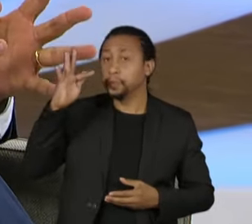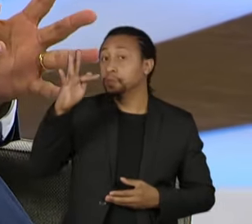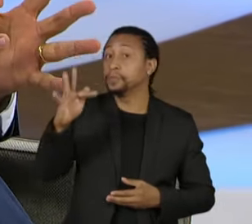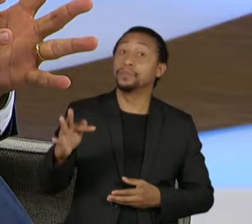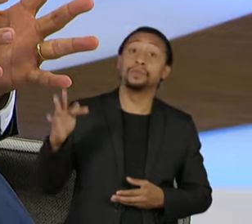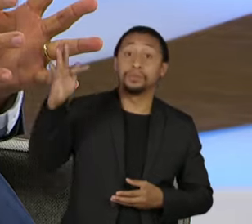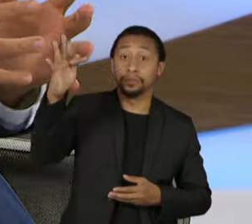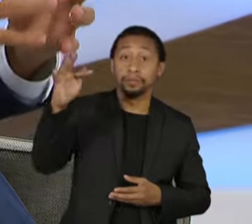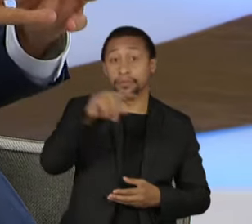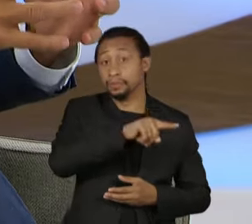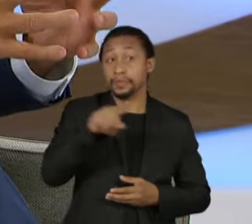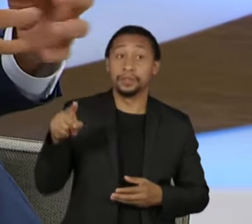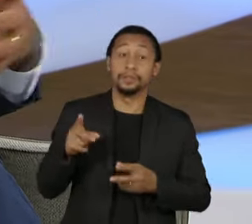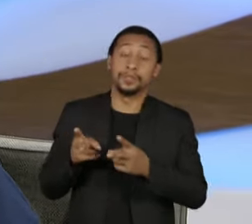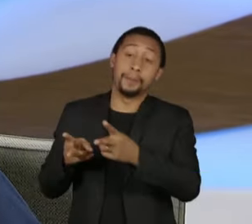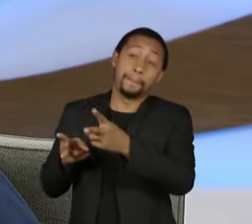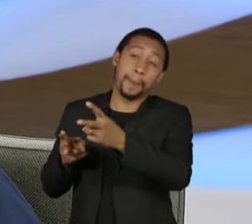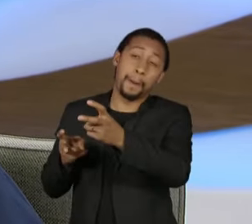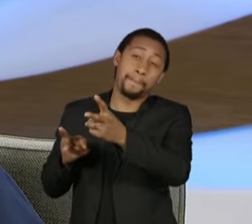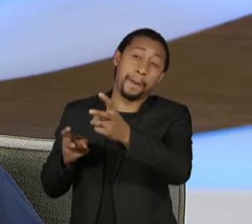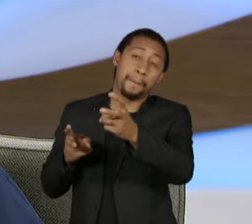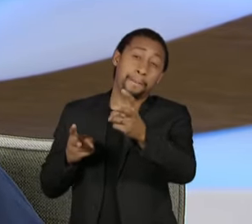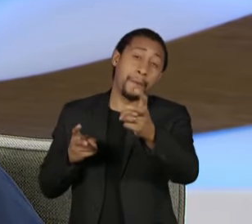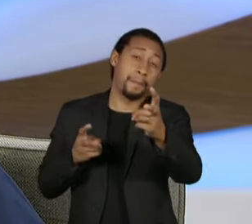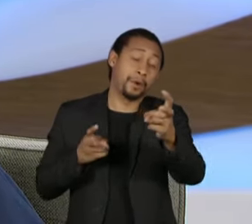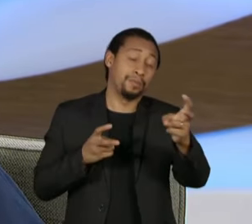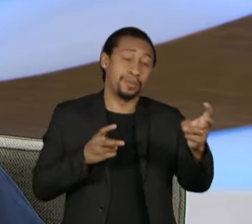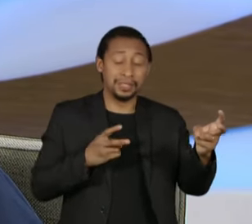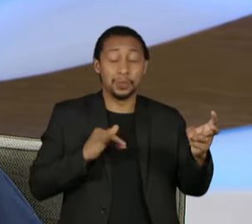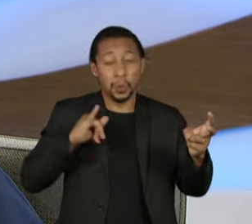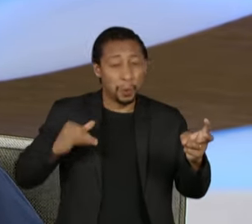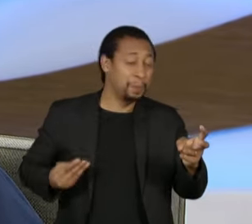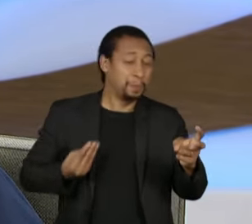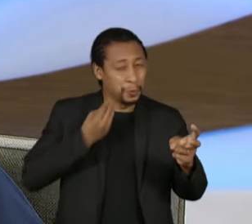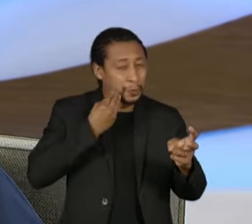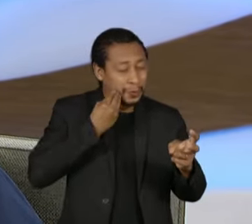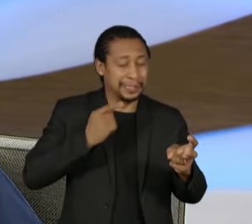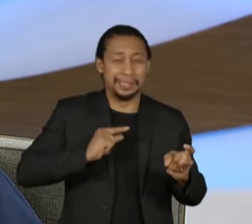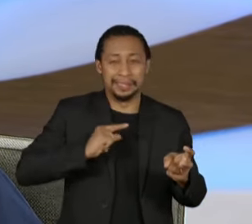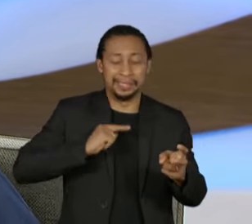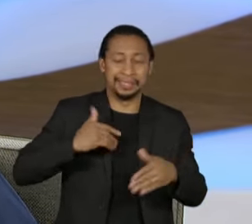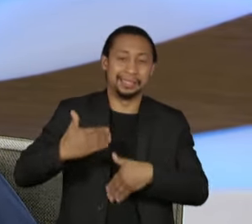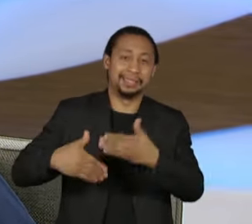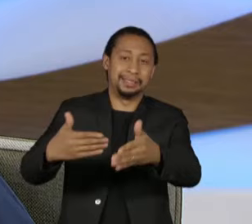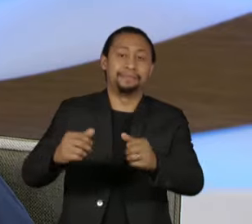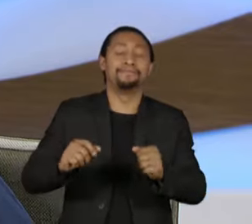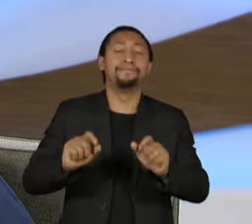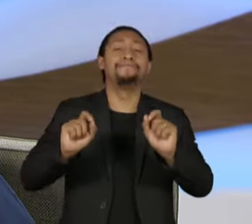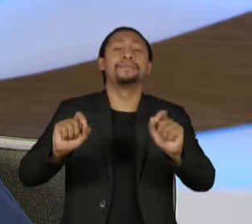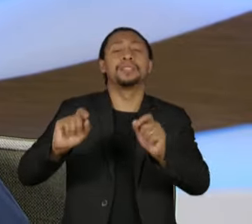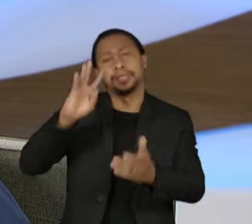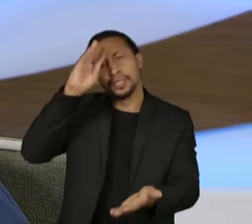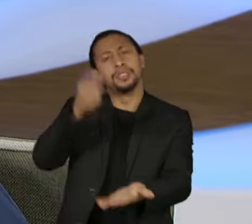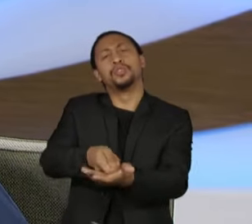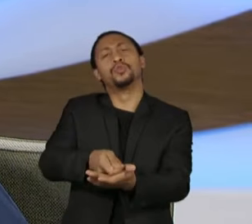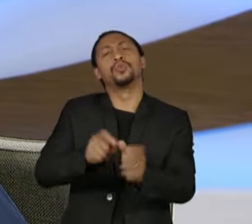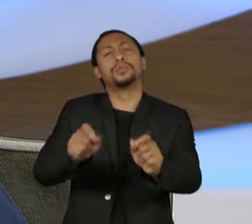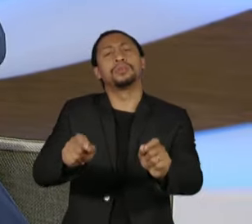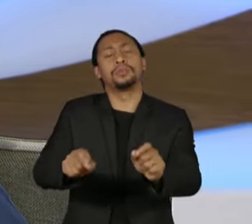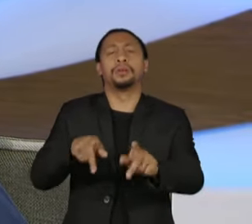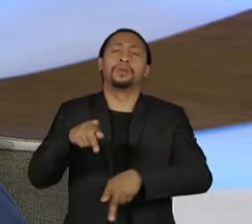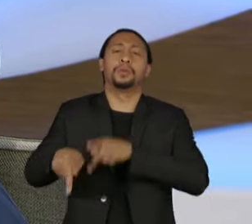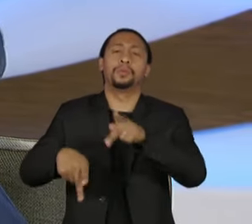vamos perceber que há uma oportunidade muito grande. Quem tomou essa decisão? O povo brasileiro.